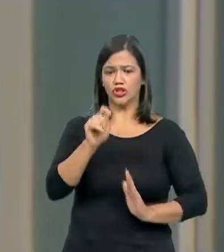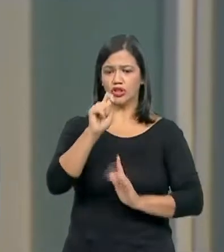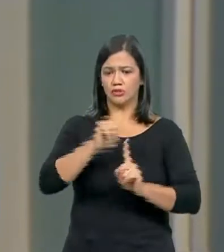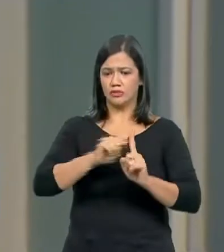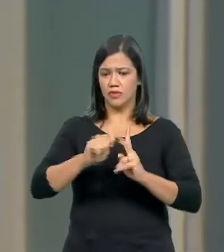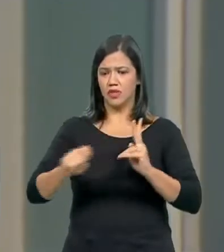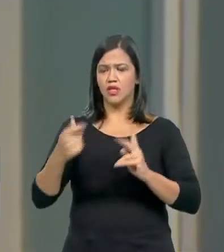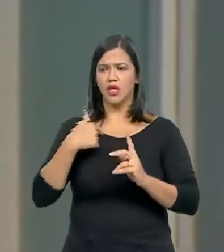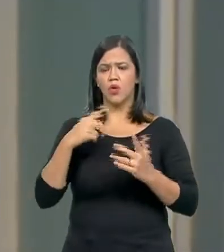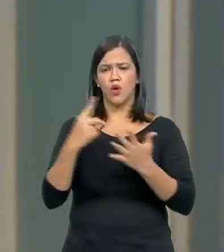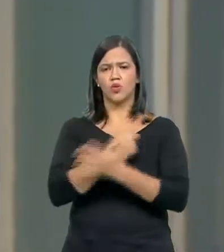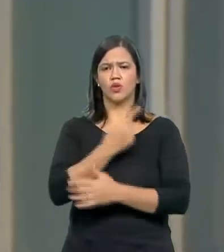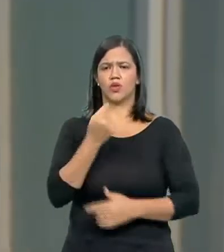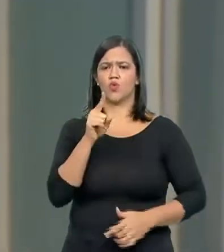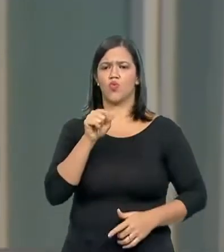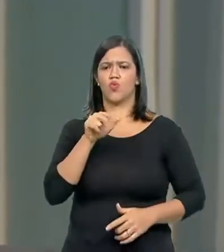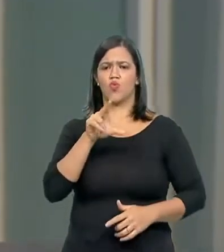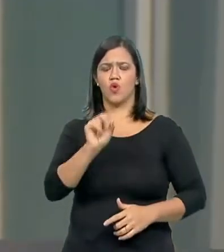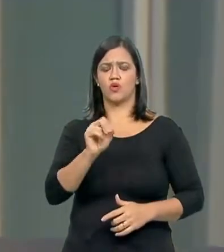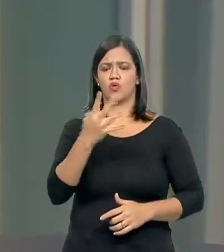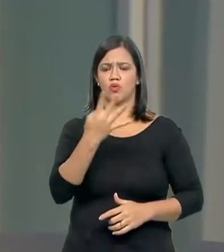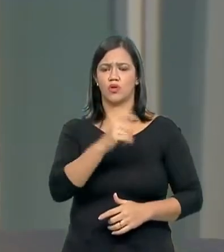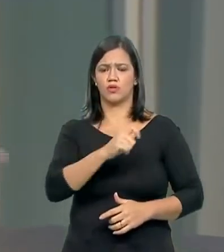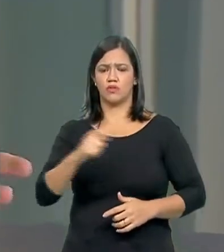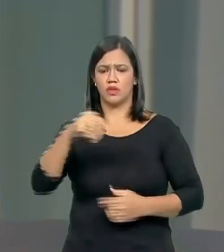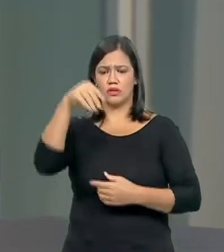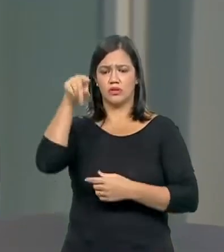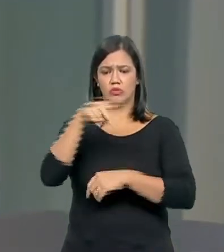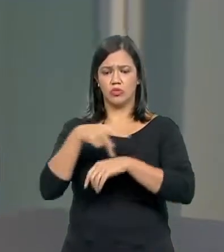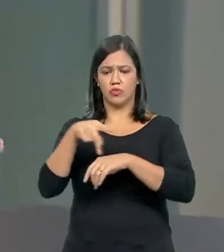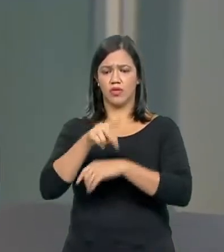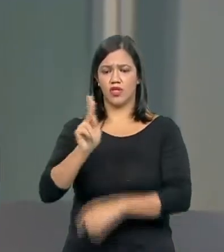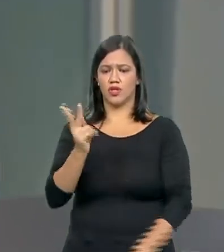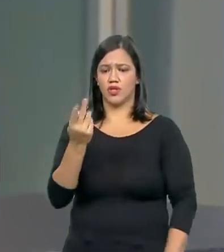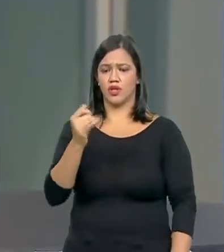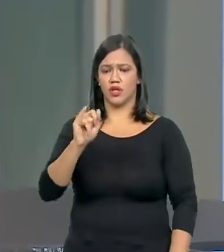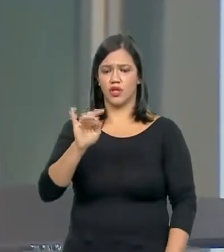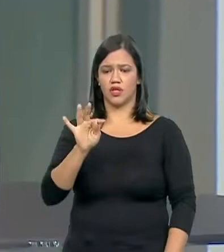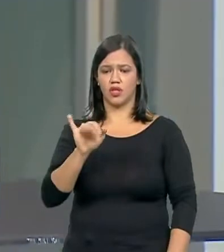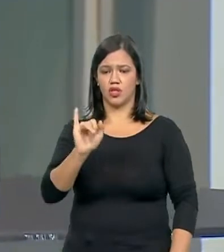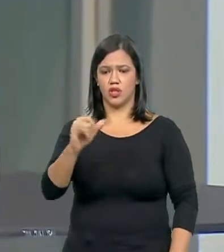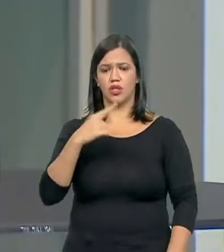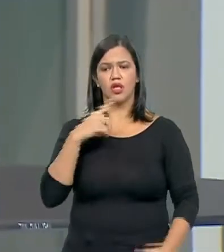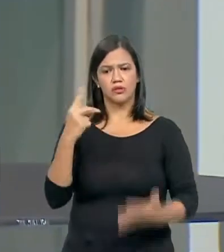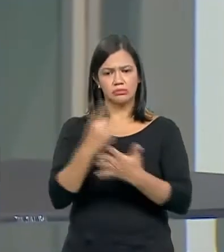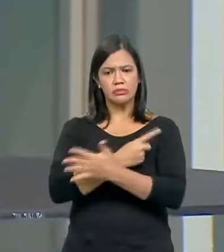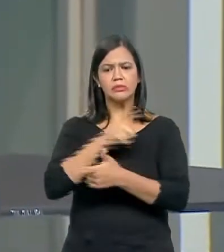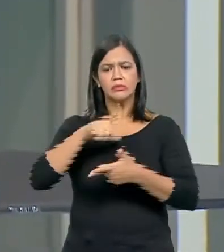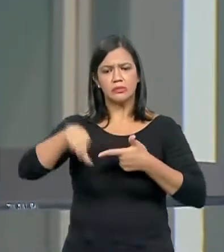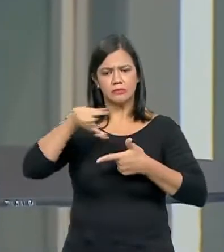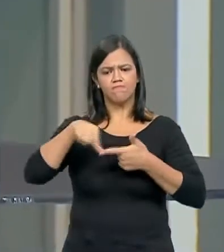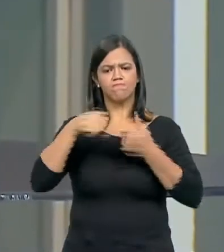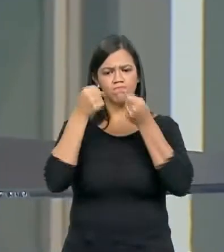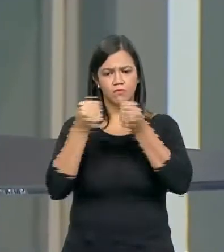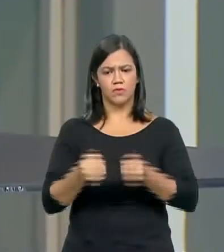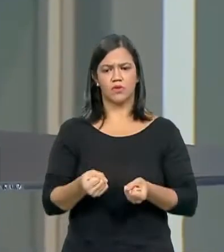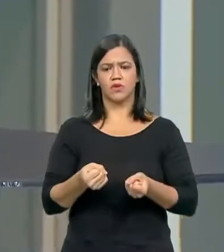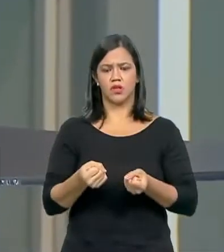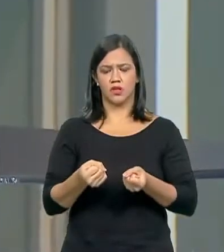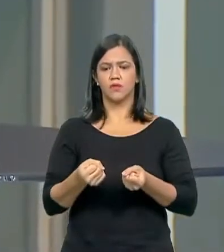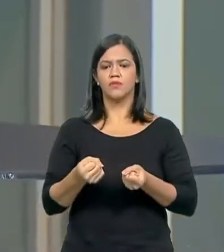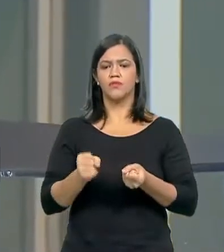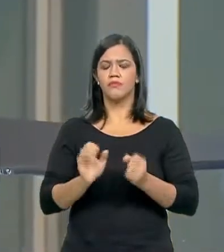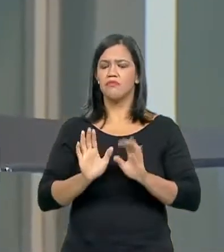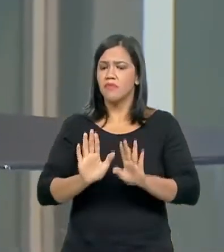Eu passei um ano e quatro meses no Haiti enfrentando uma situação muito complicada. e em